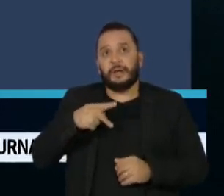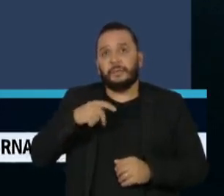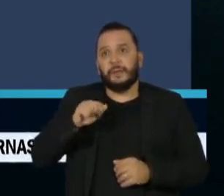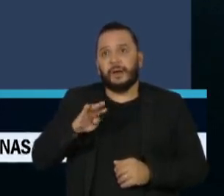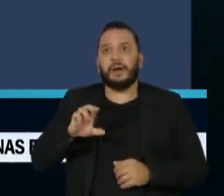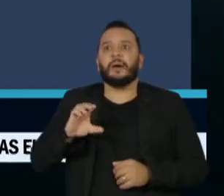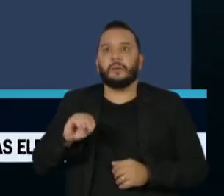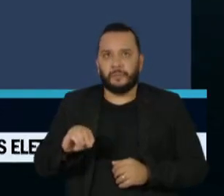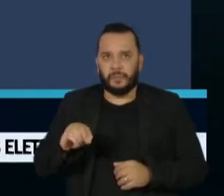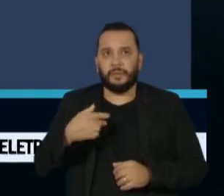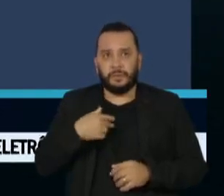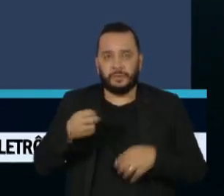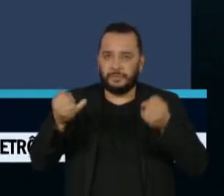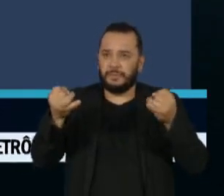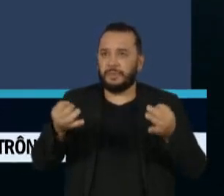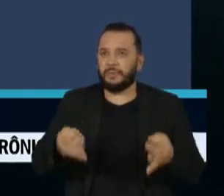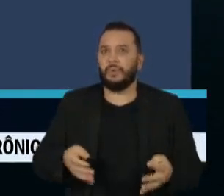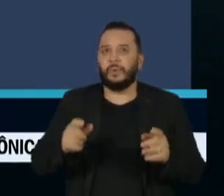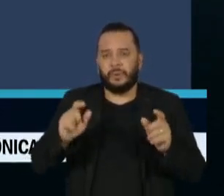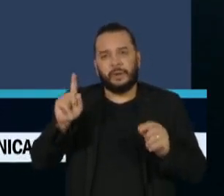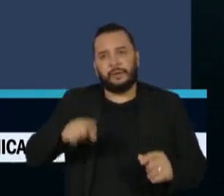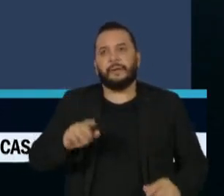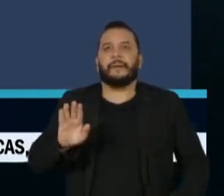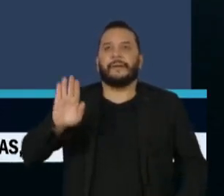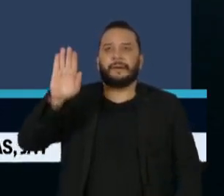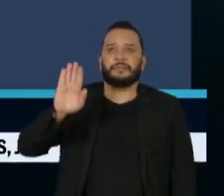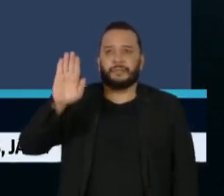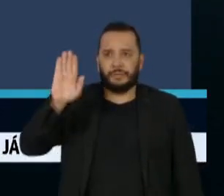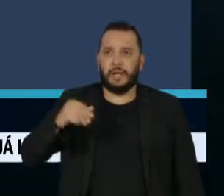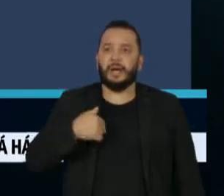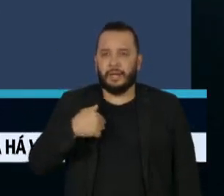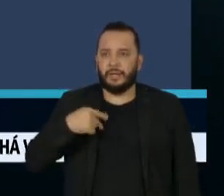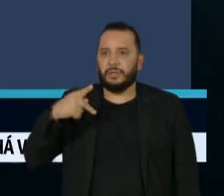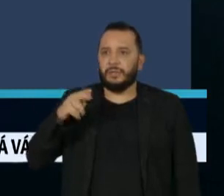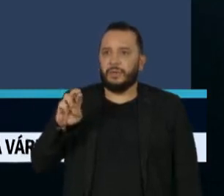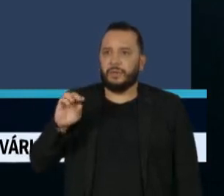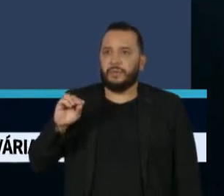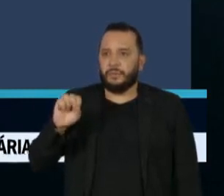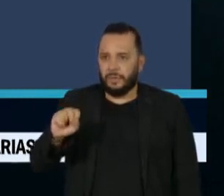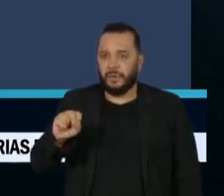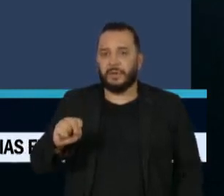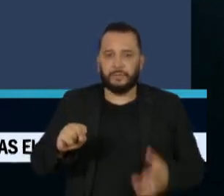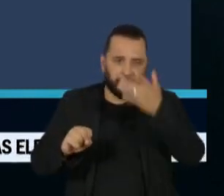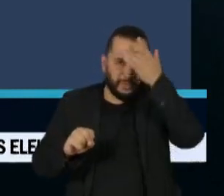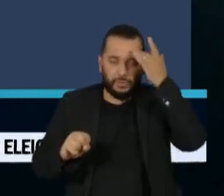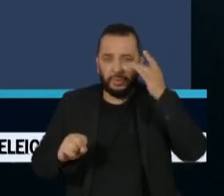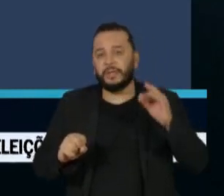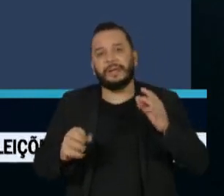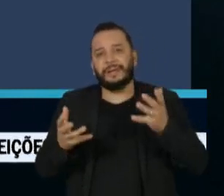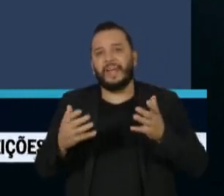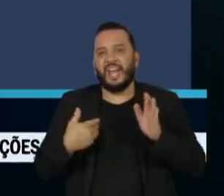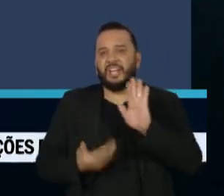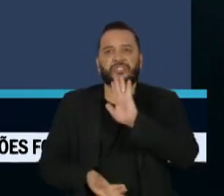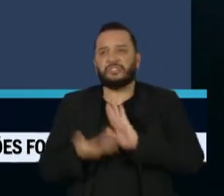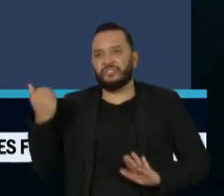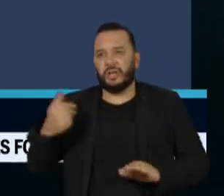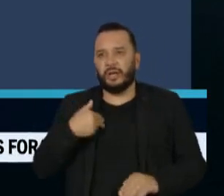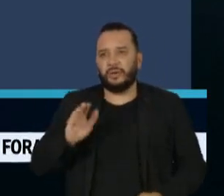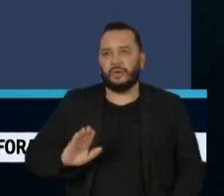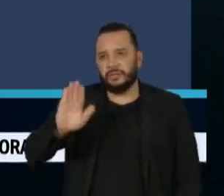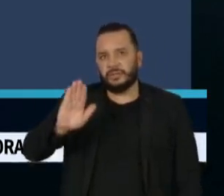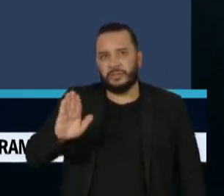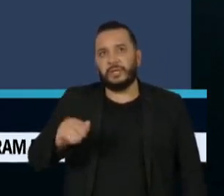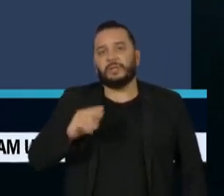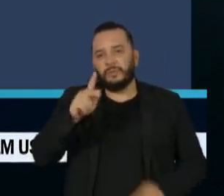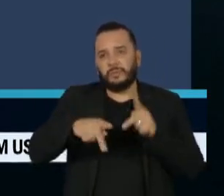Marçal, se expressou ainda como candidato. Ele disse que estavam tentando roubar a candidatura dele. O brasileiro está